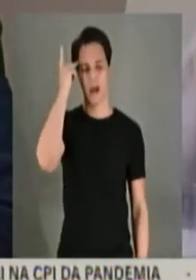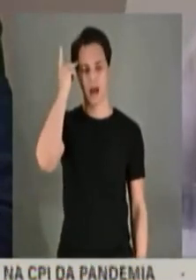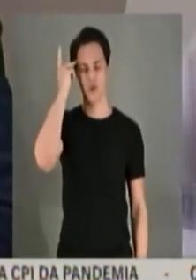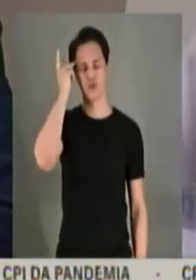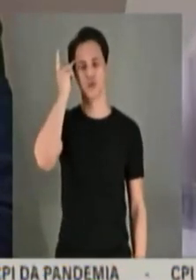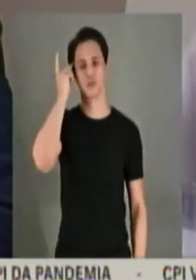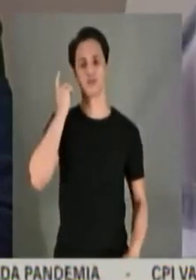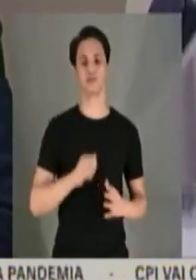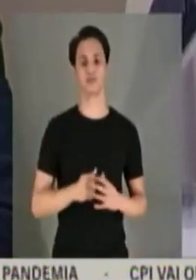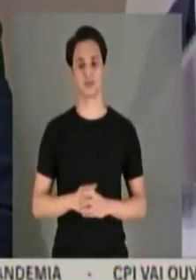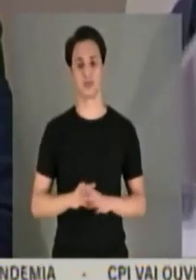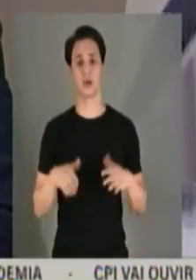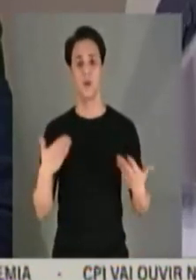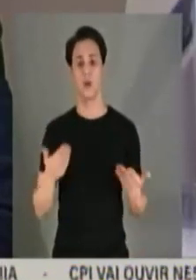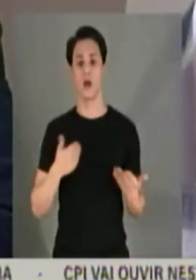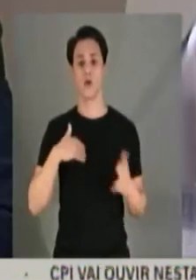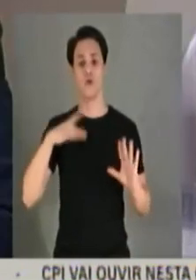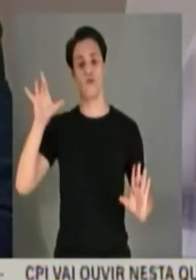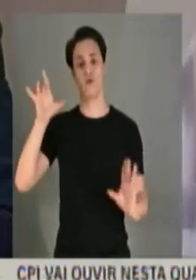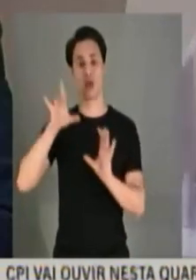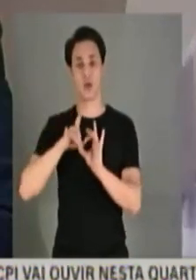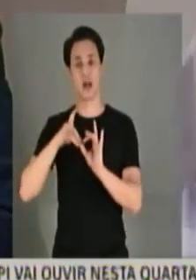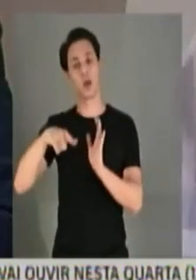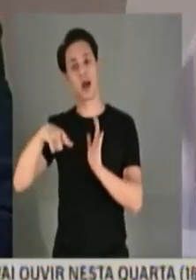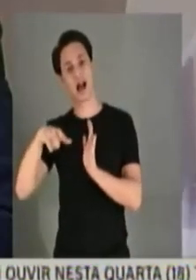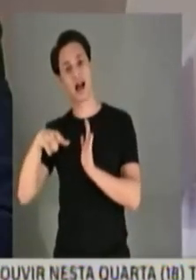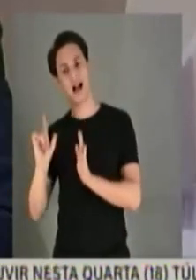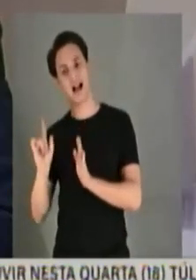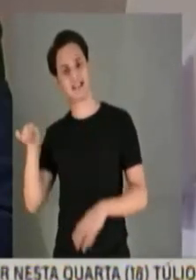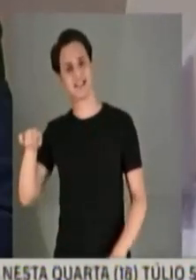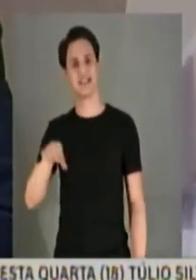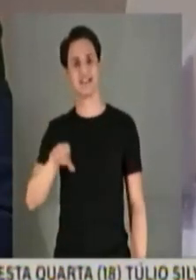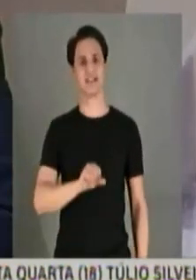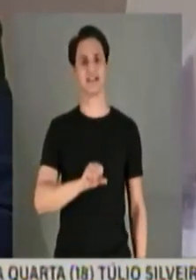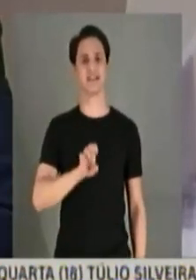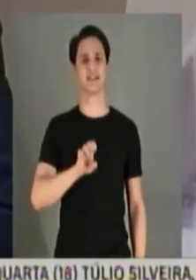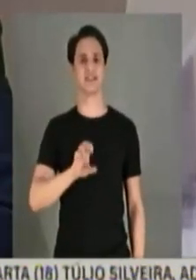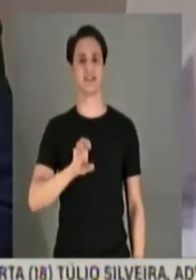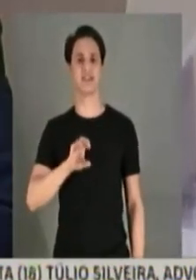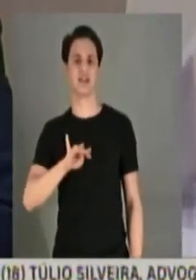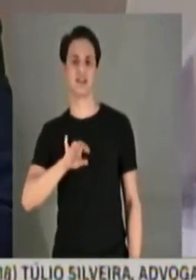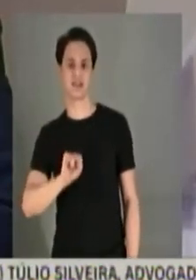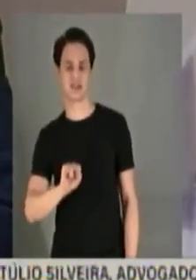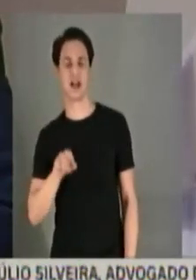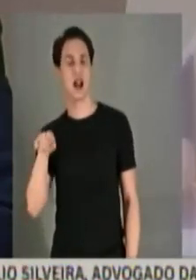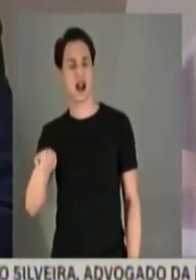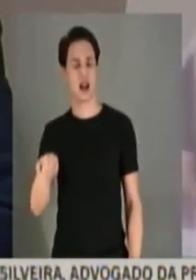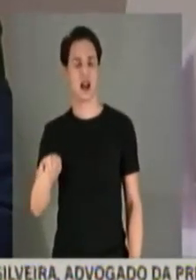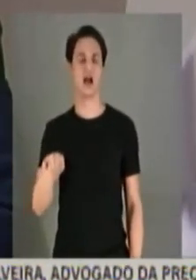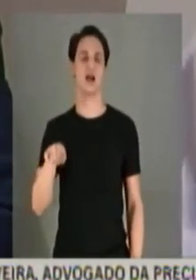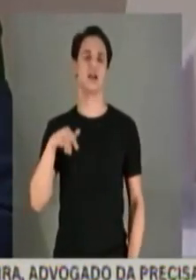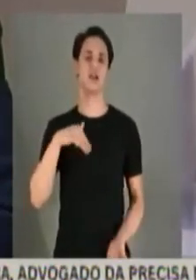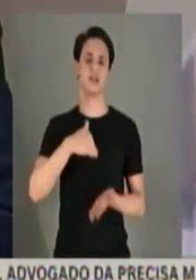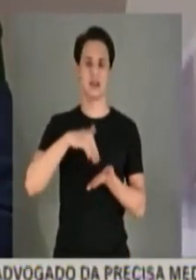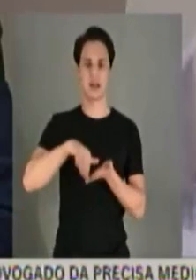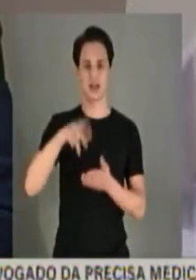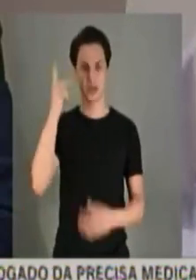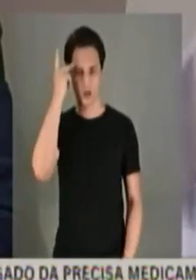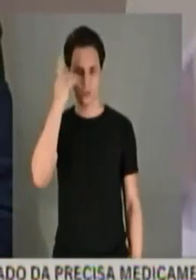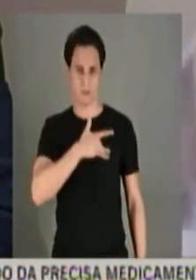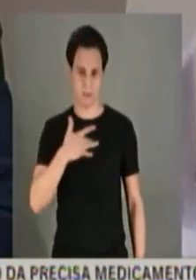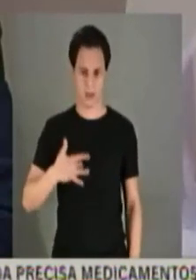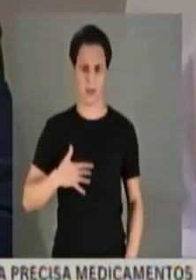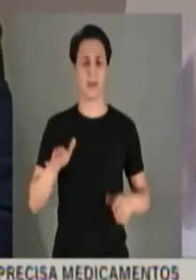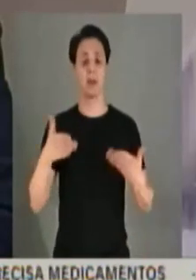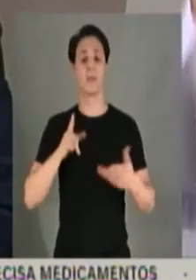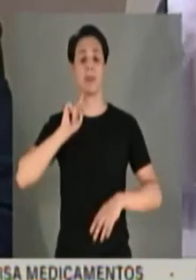antes eu estava vinculado à SESEC São Paulo, quando ainda havia estrutura regionalizada, e quando houve essa